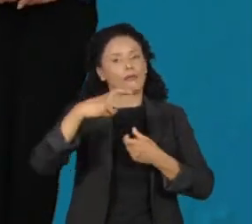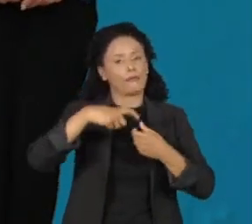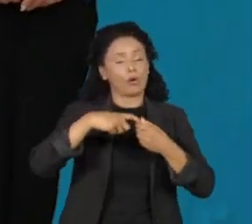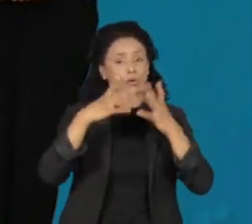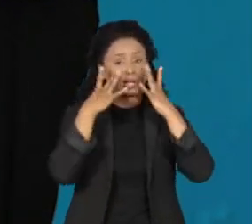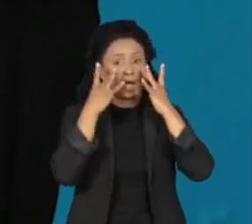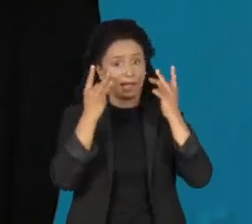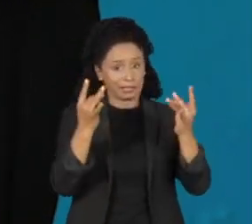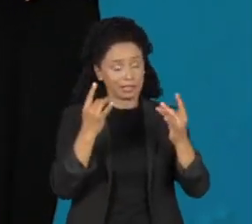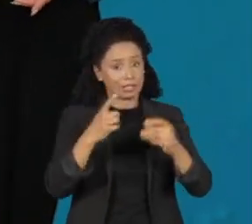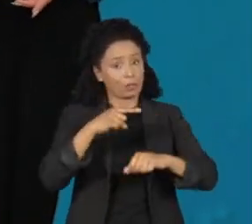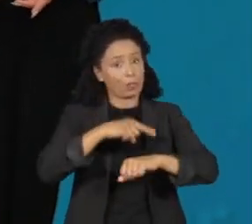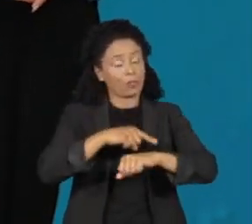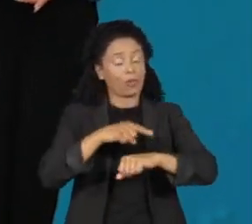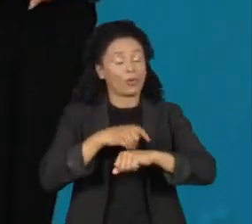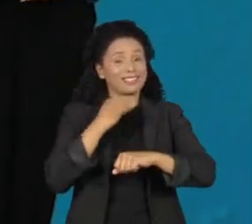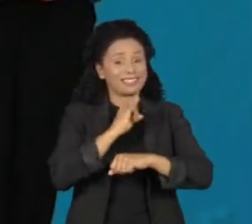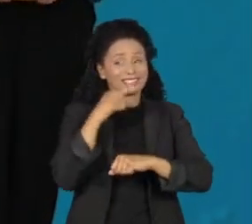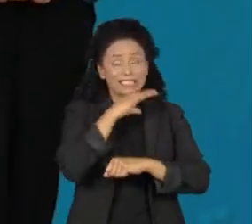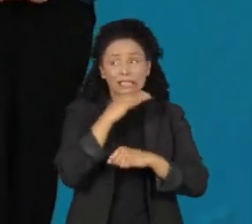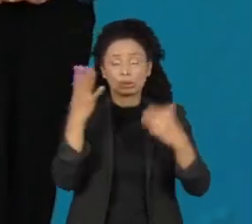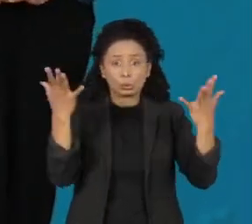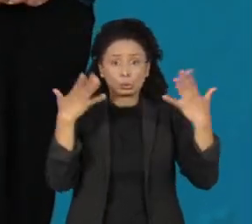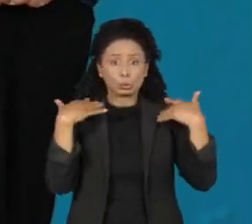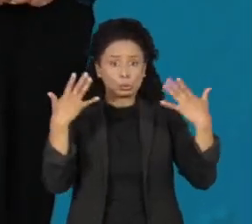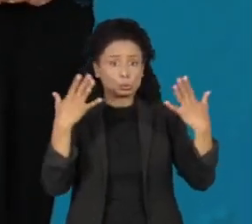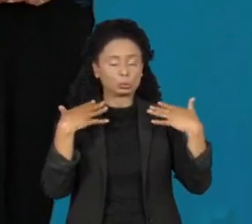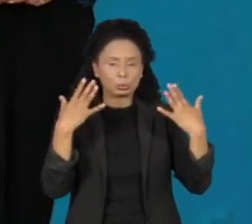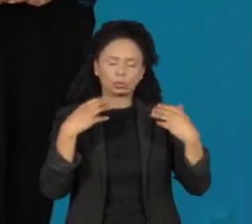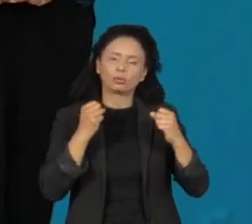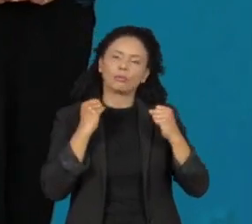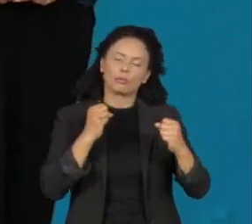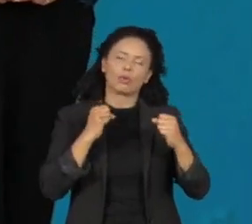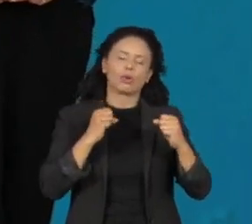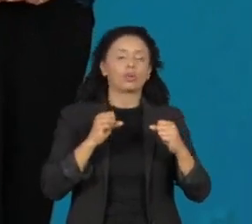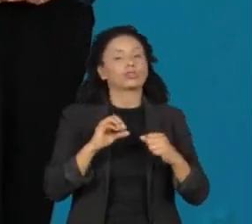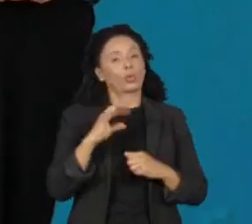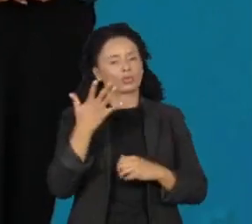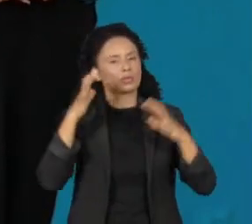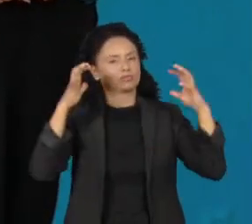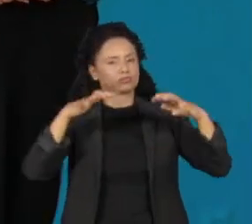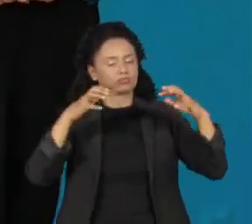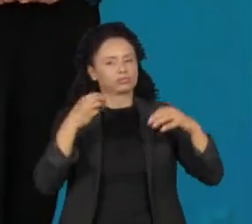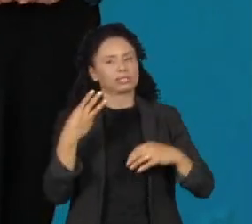atenção nas horas mais quentes do dia, até com índices inferiores a 30%. É com você, Edu!